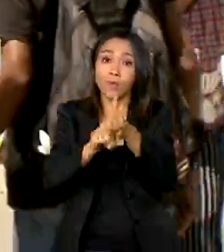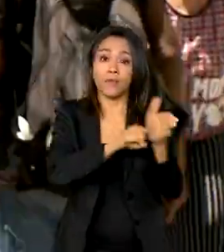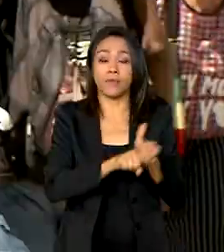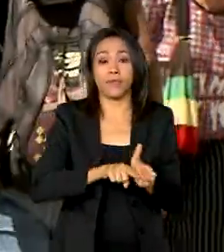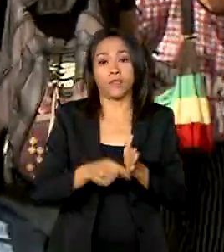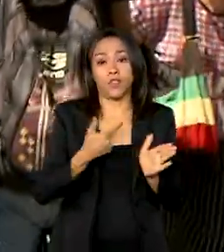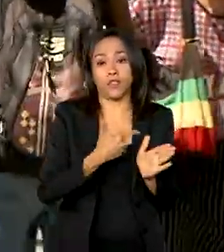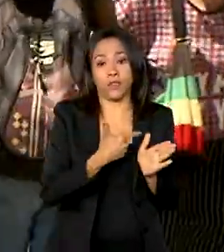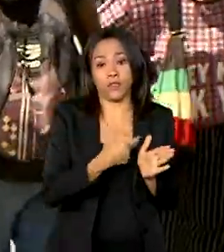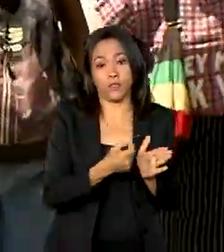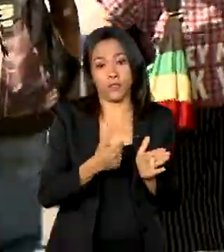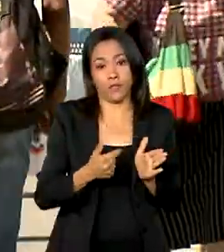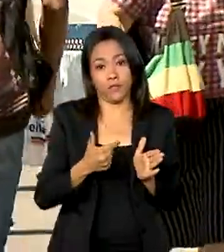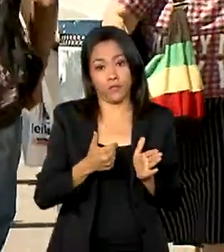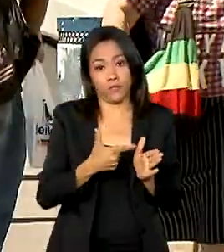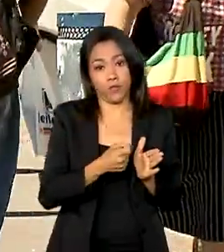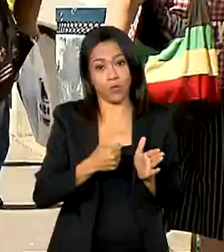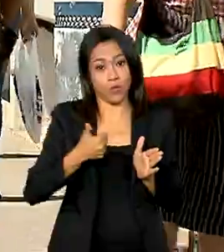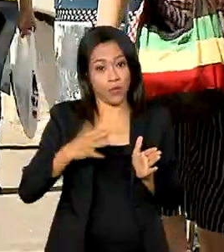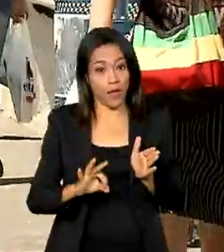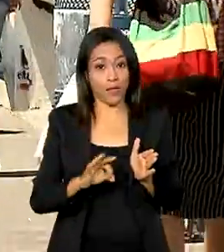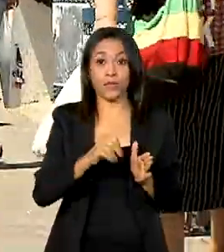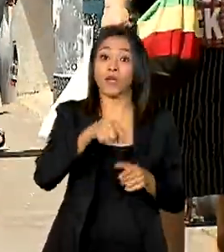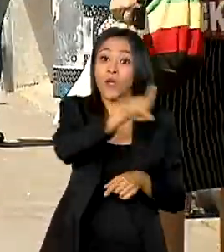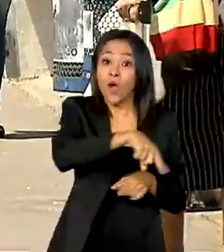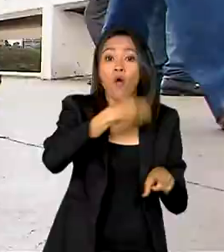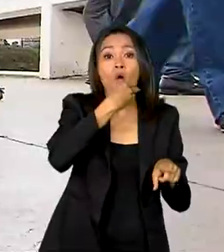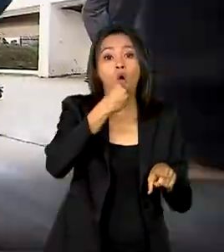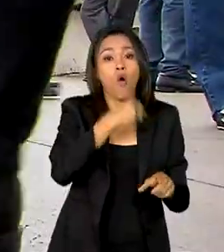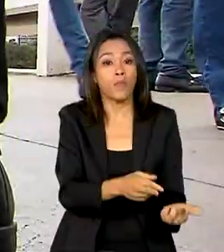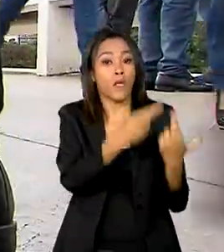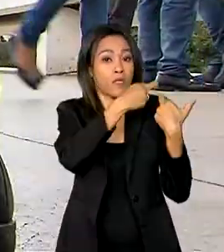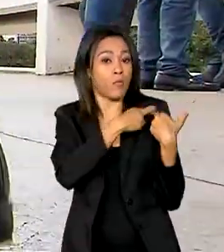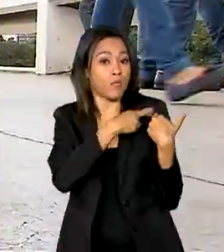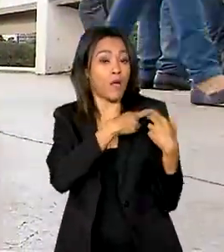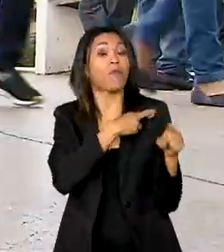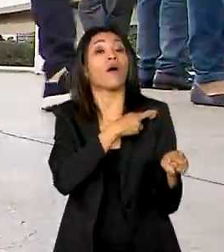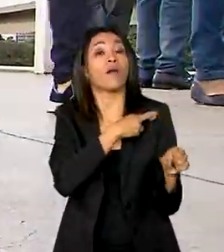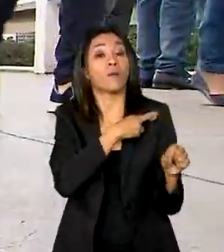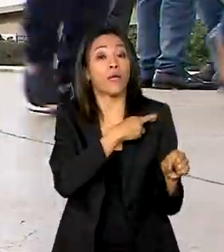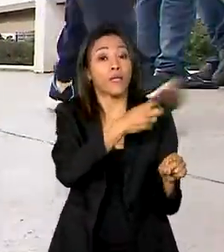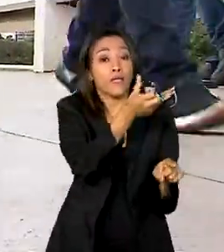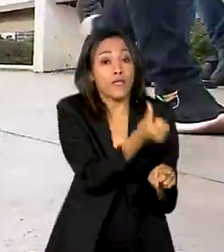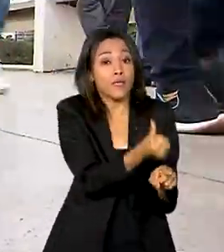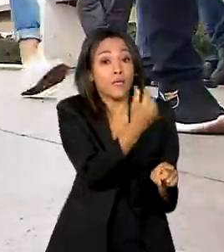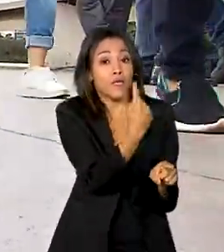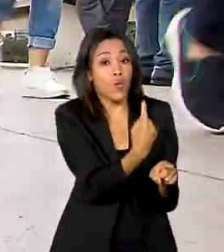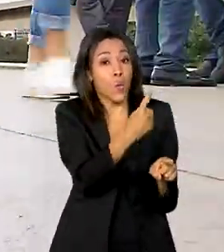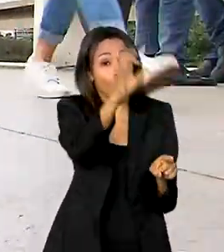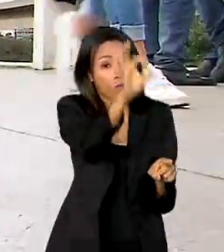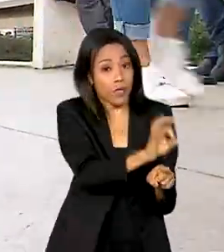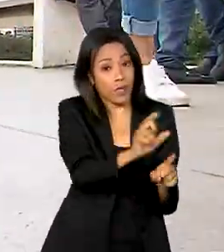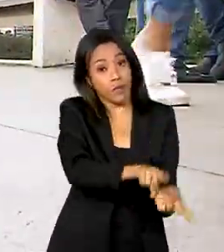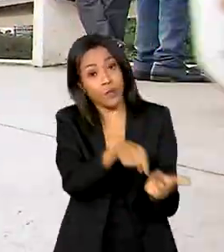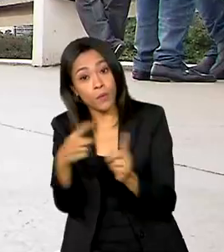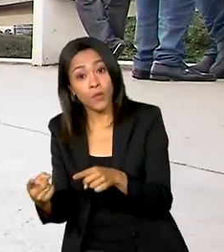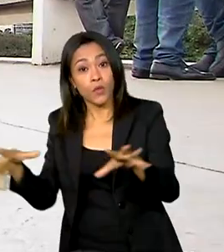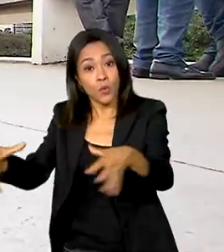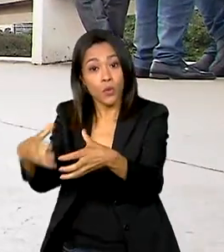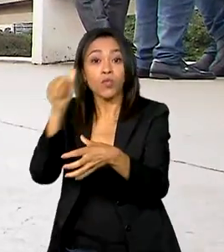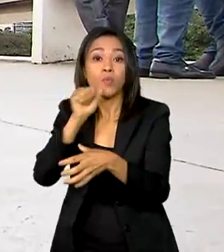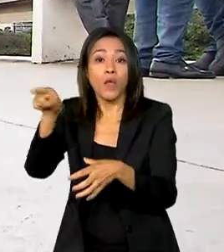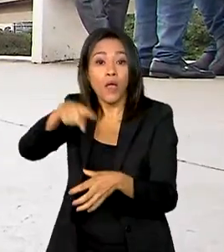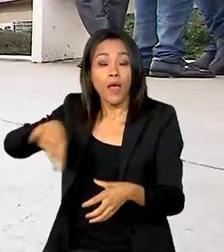2010, quando o percentual de homens responsáveis era de pouco mais de 61% e o de mulheres,